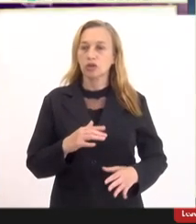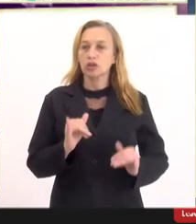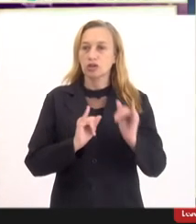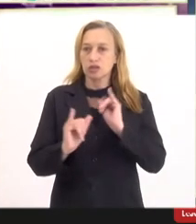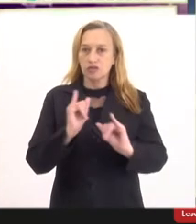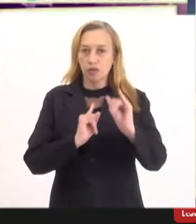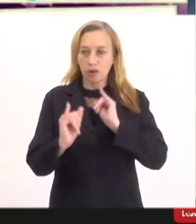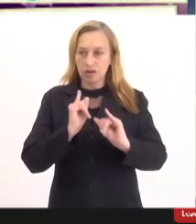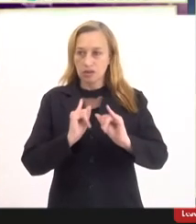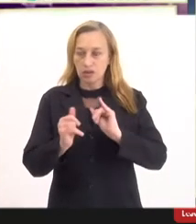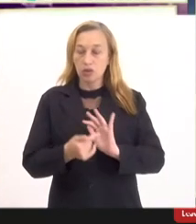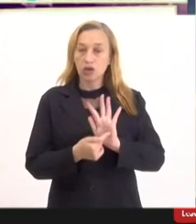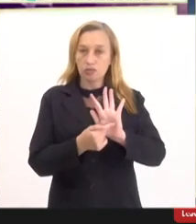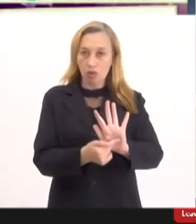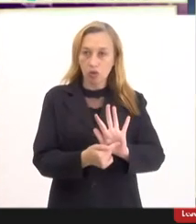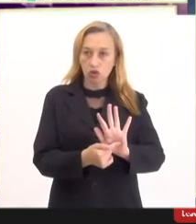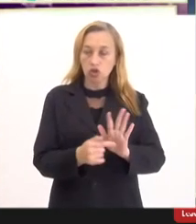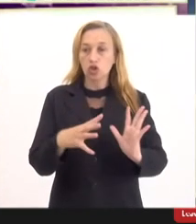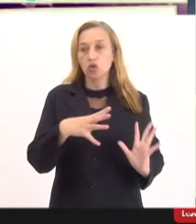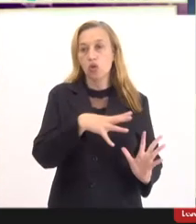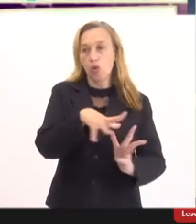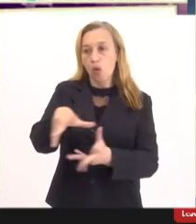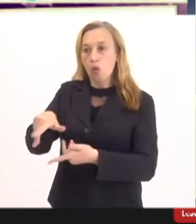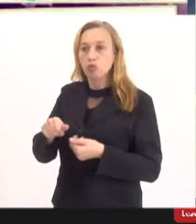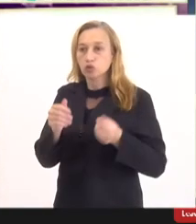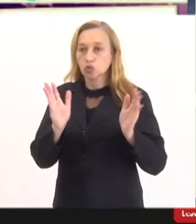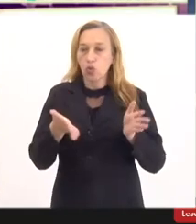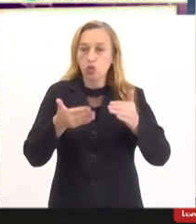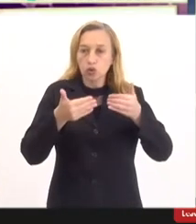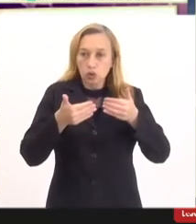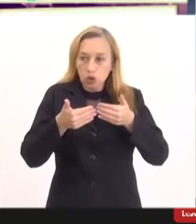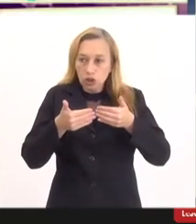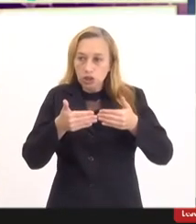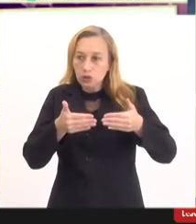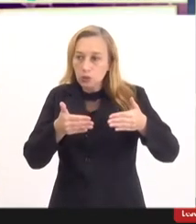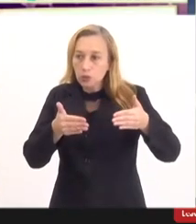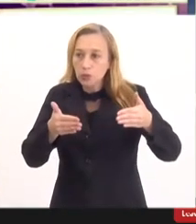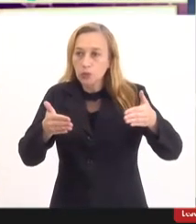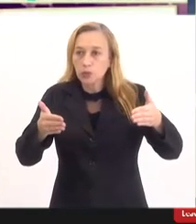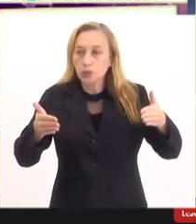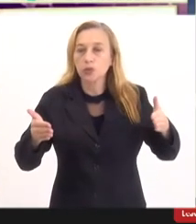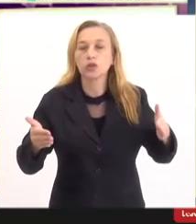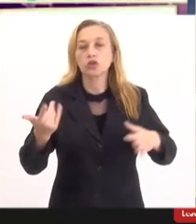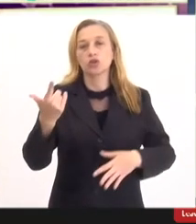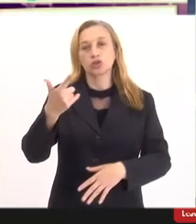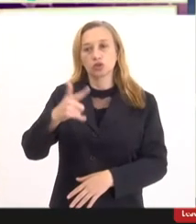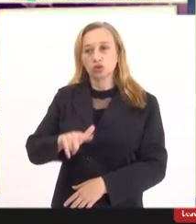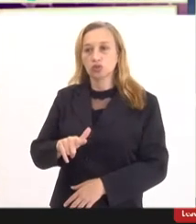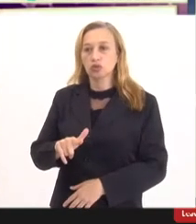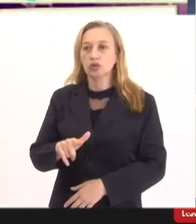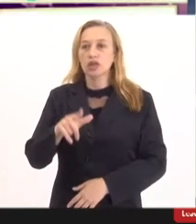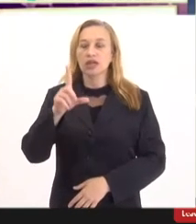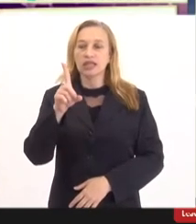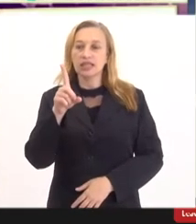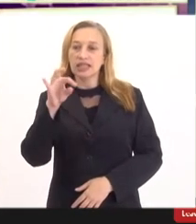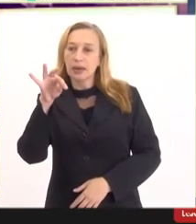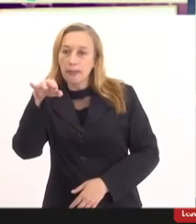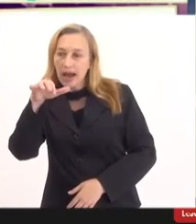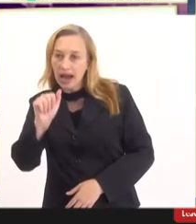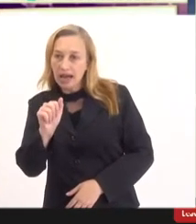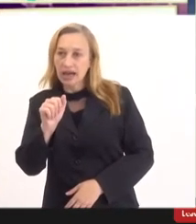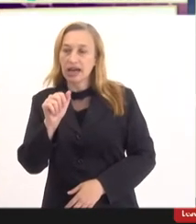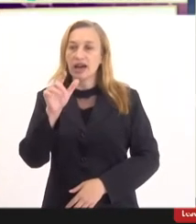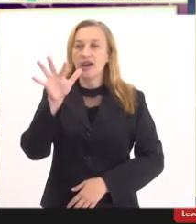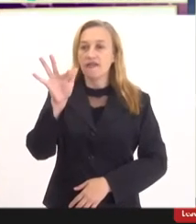dados mostram que o mundo hoje está abrindo o mundo hoje está abrindo de novo Dinamarca a Finlândia Irlanda